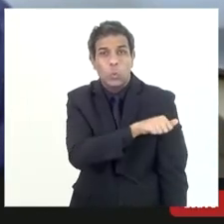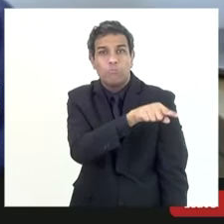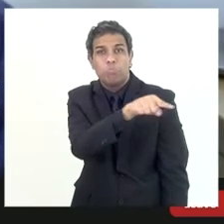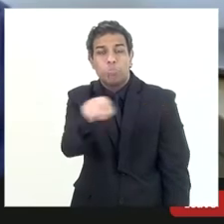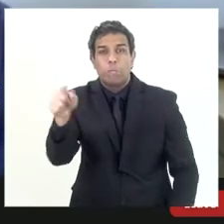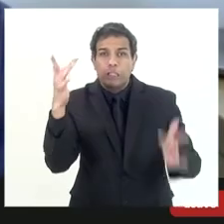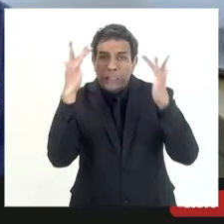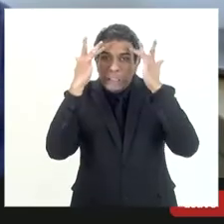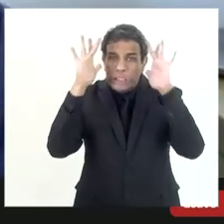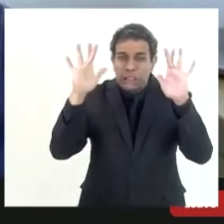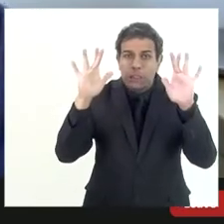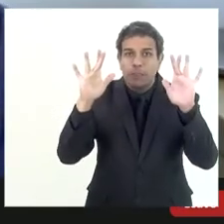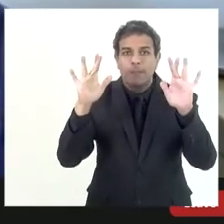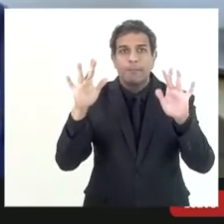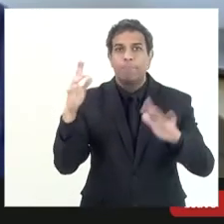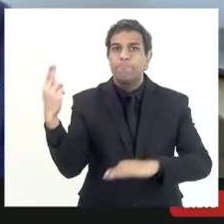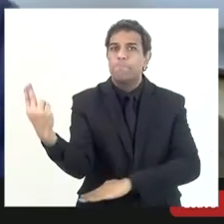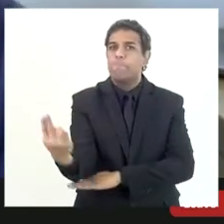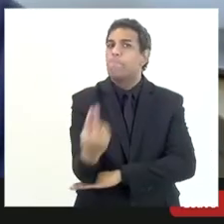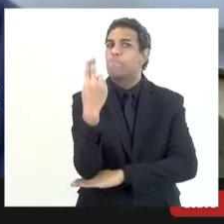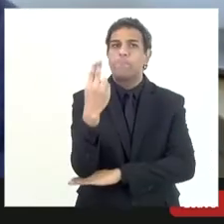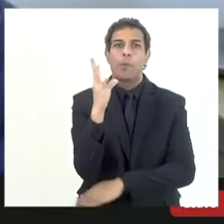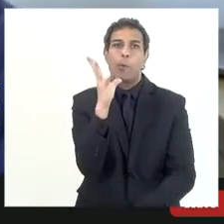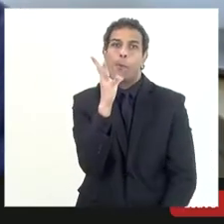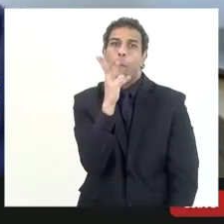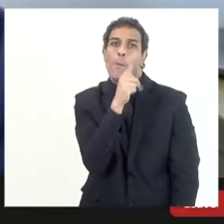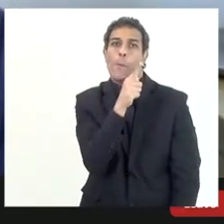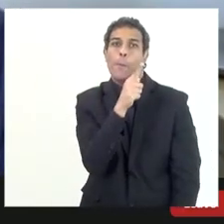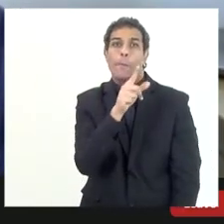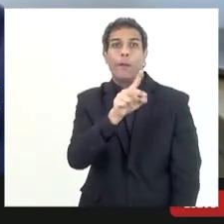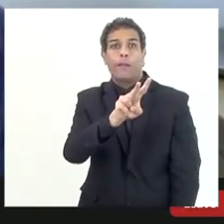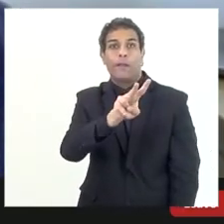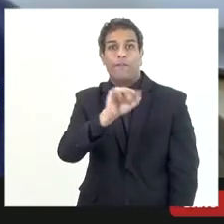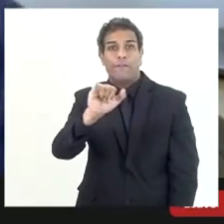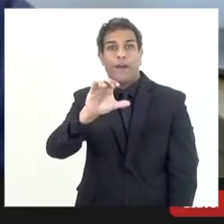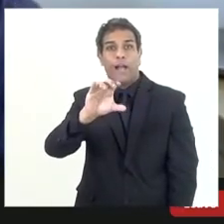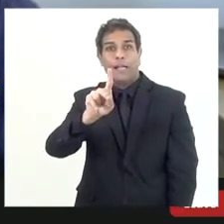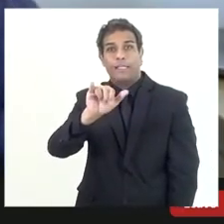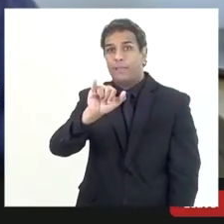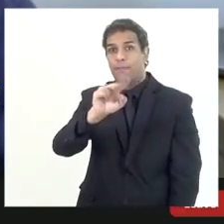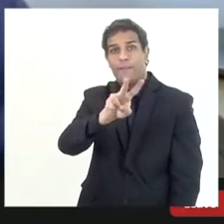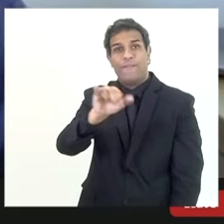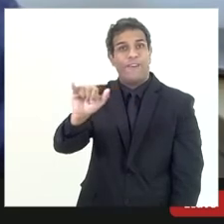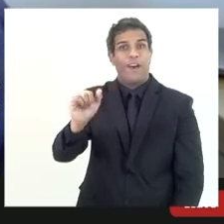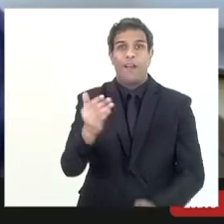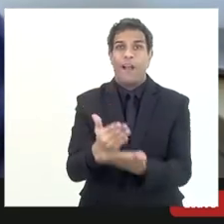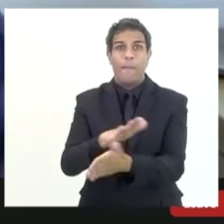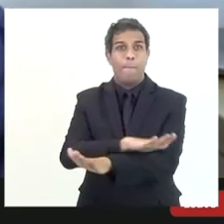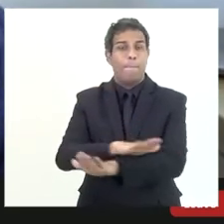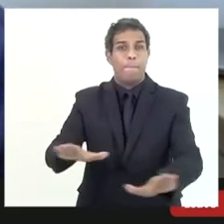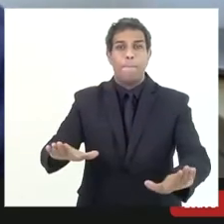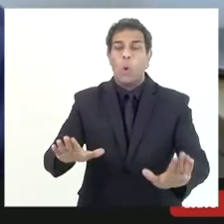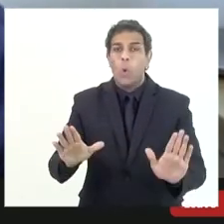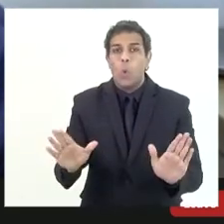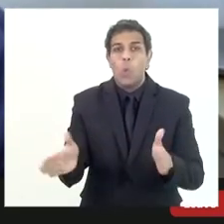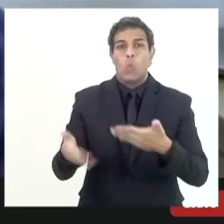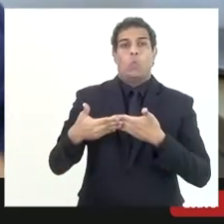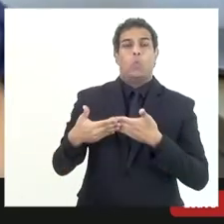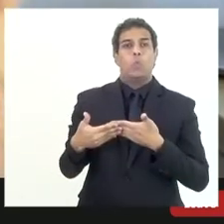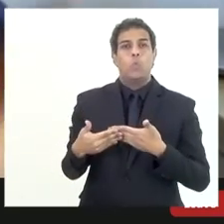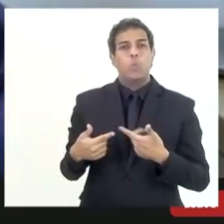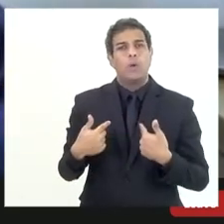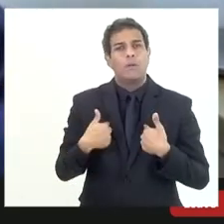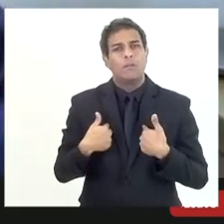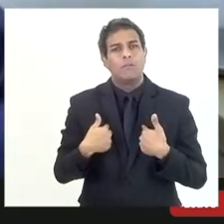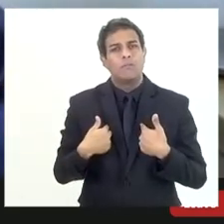e a gente não pode demorar com isso porque a CPI vai acabar daqui a pouco a CPI acaba então eu já estou